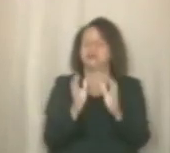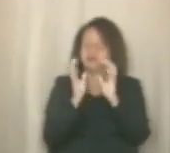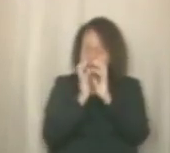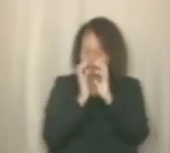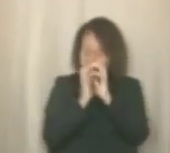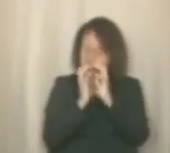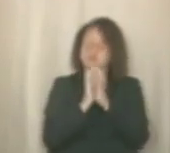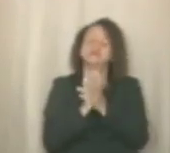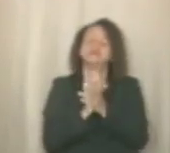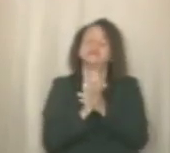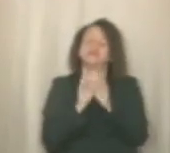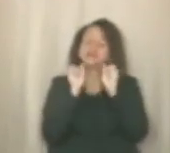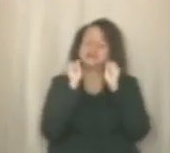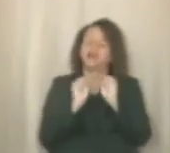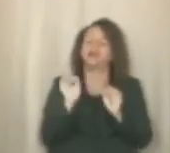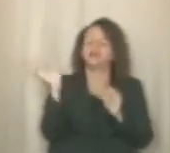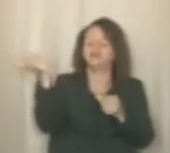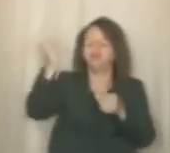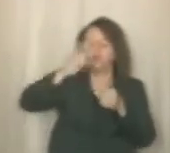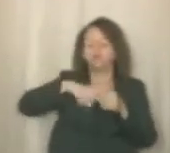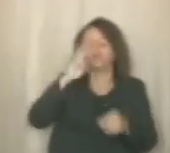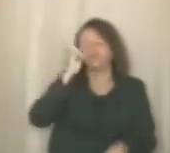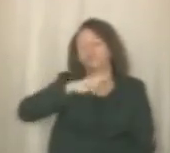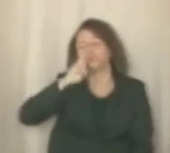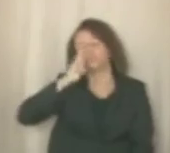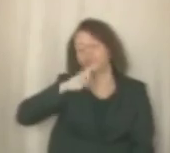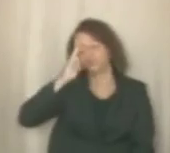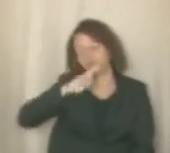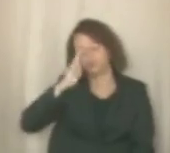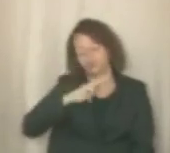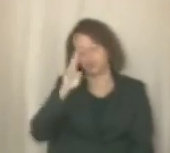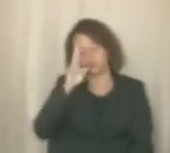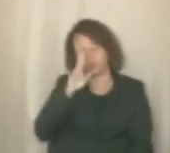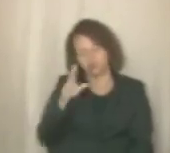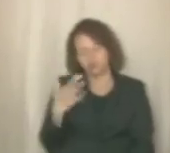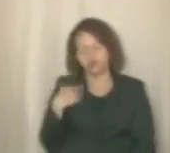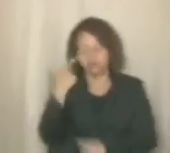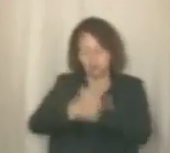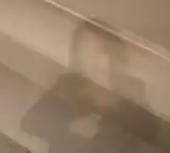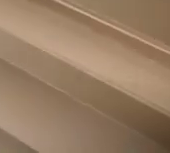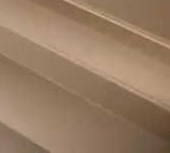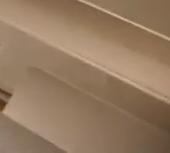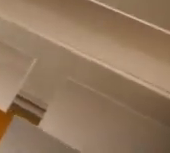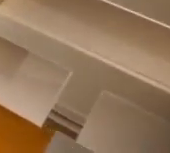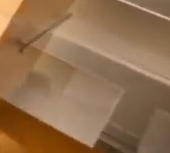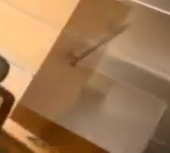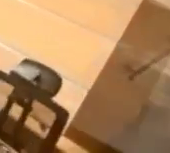recifense, deve voltar urgentemente para o usufruto do trabalhador.